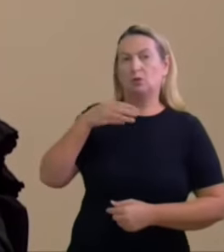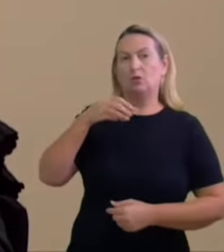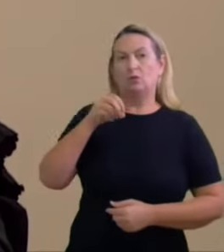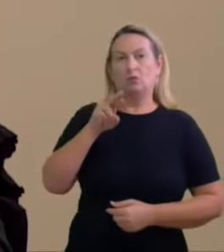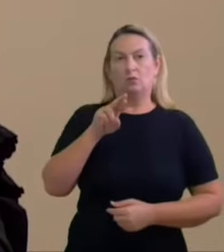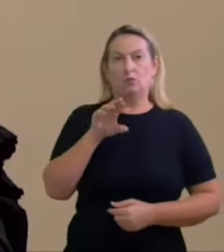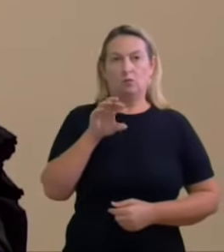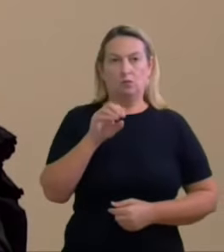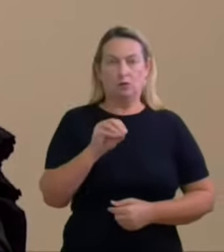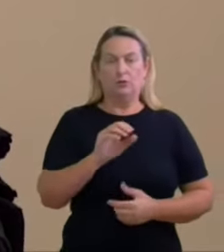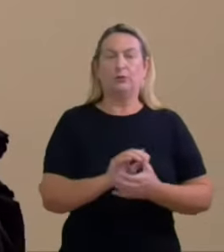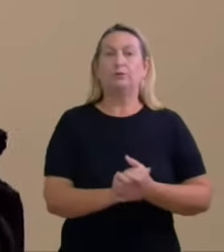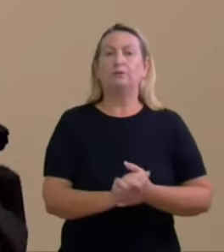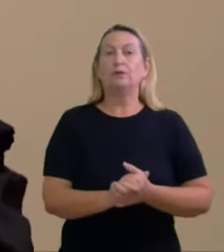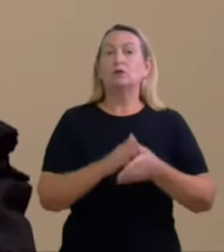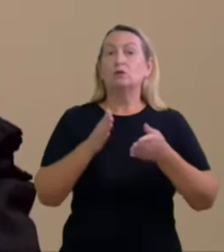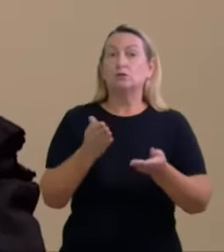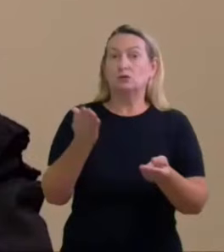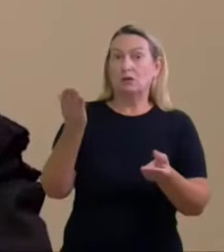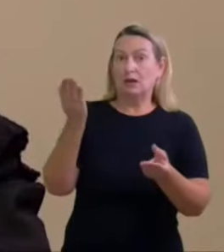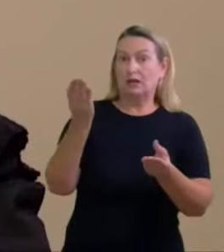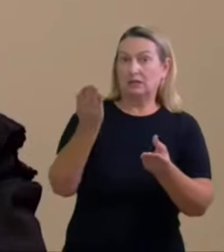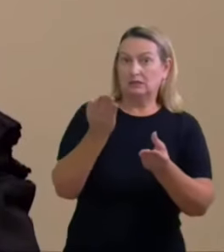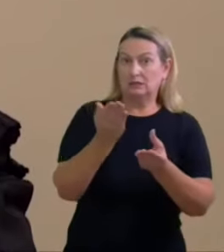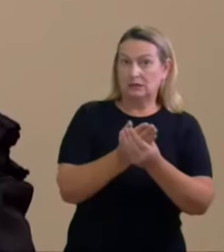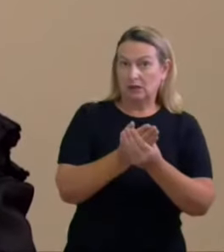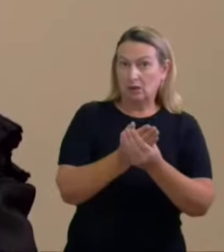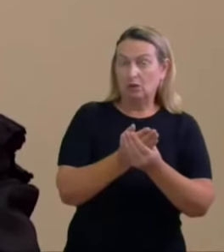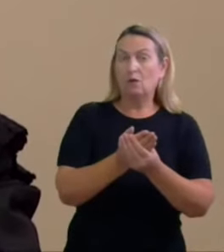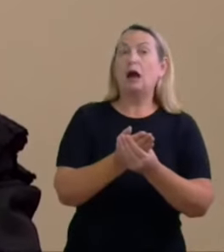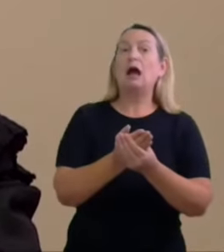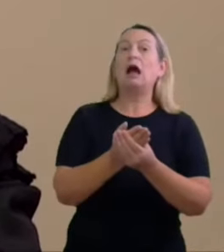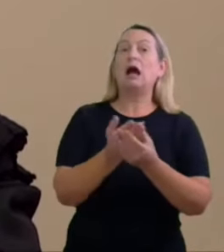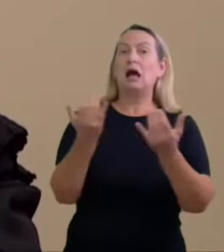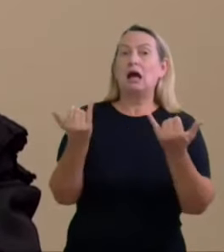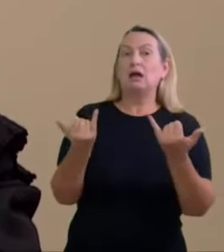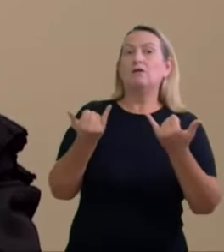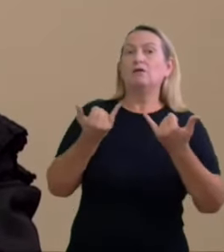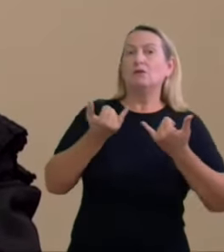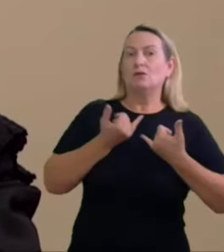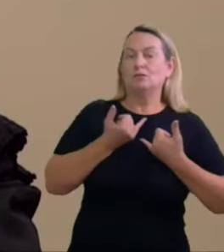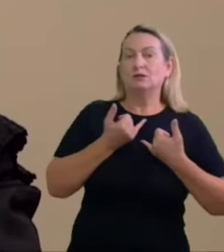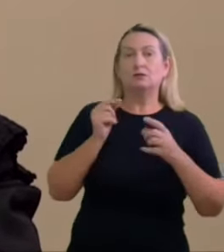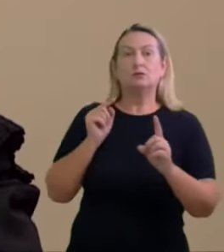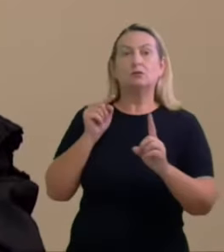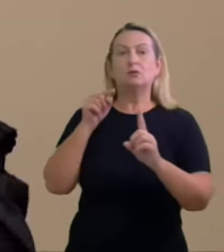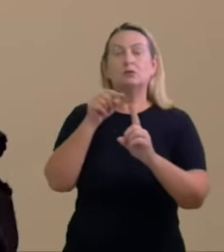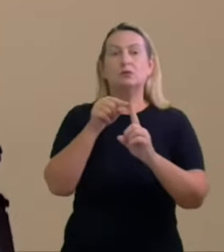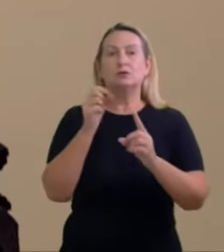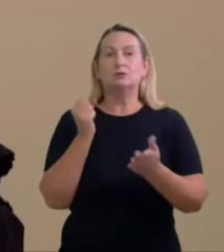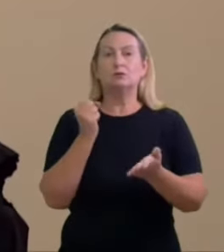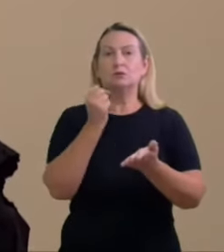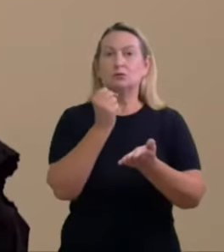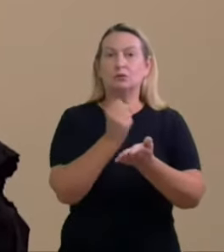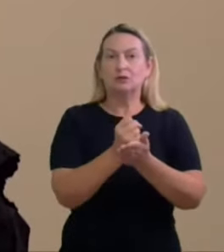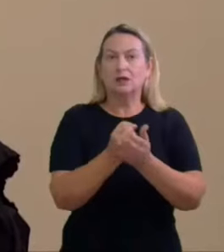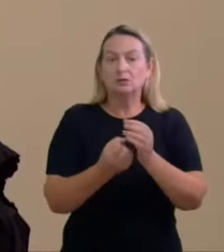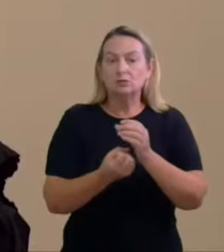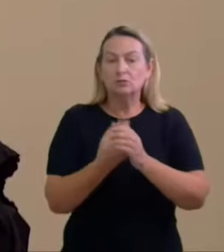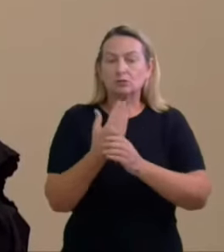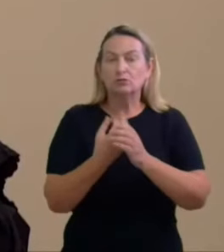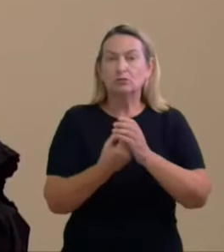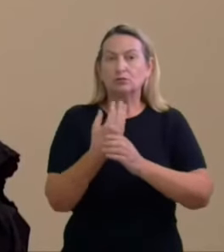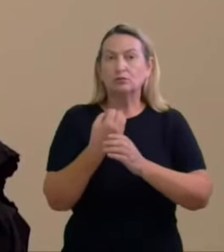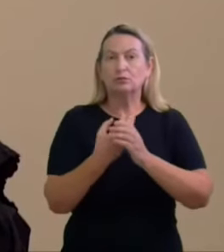ajuizamento da ação monitória é que daí veio a informação de que o objetivo do contrato era produzir conteúdo e estratégia para sobretudo